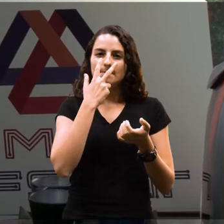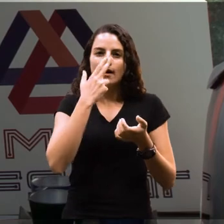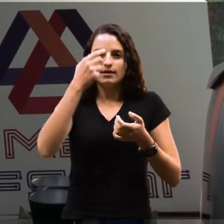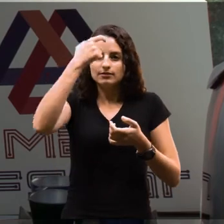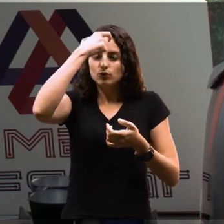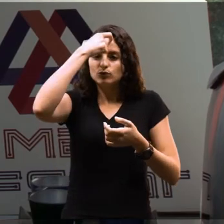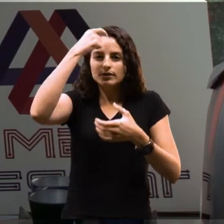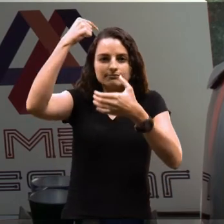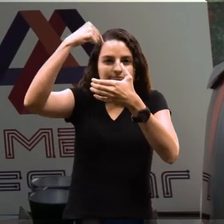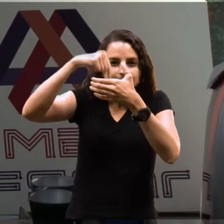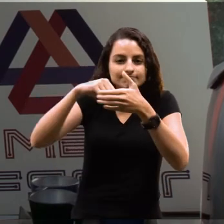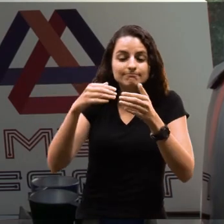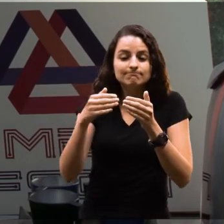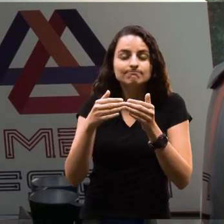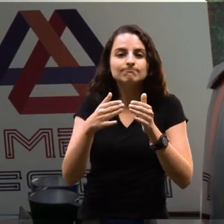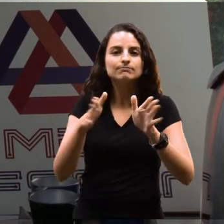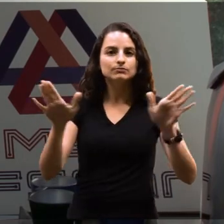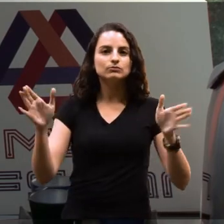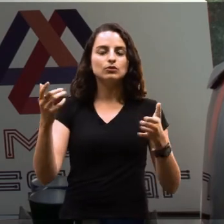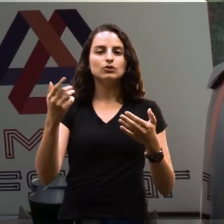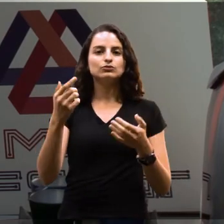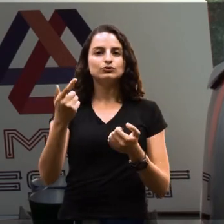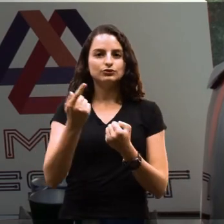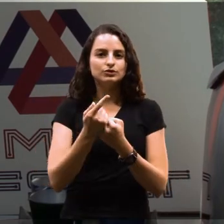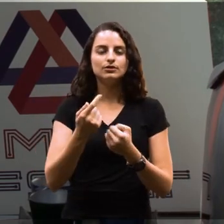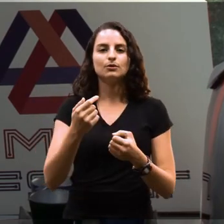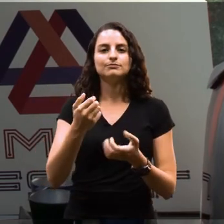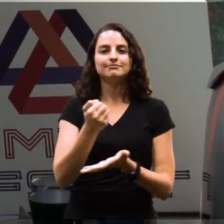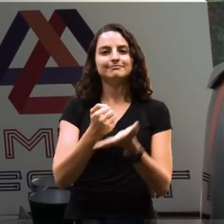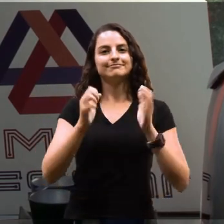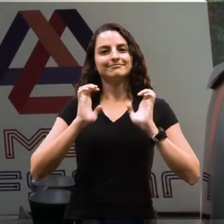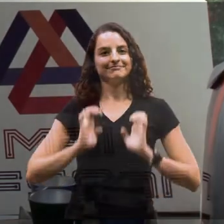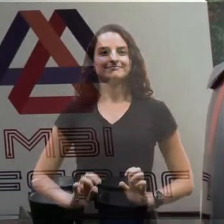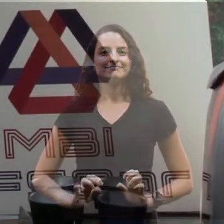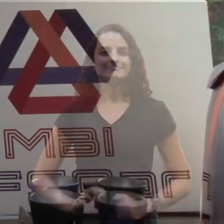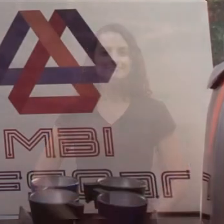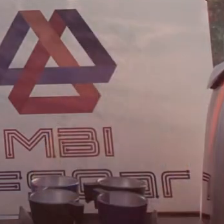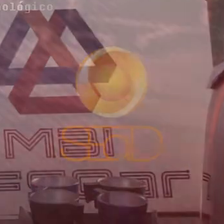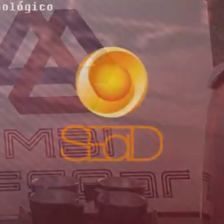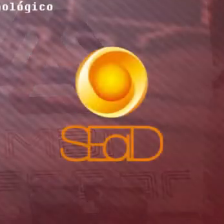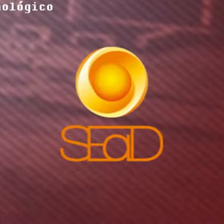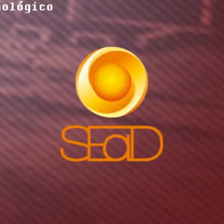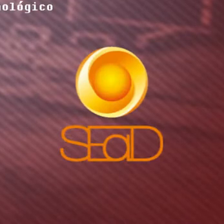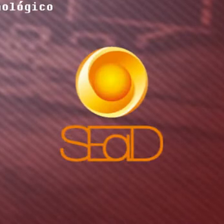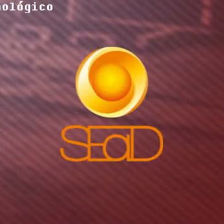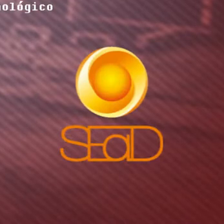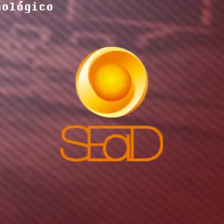um despertar, um desenvolvimento da consciência. Uma gestão também baseada em ética.